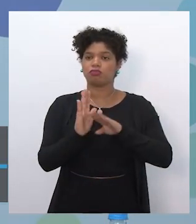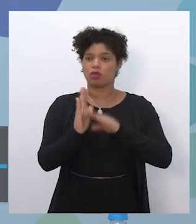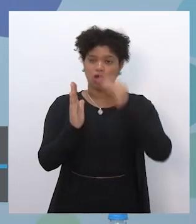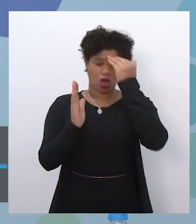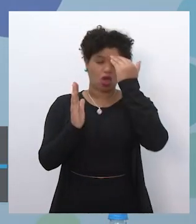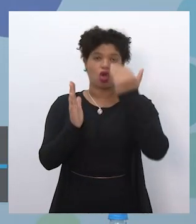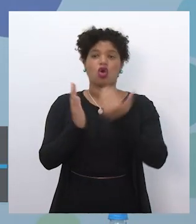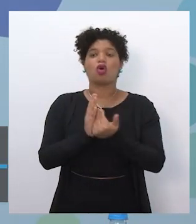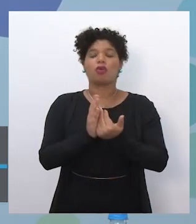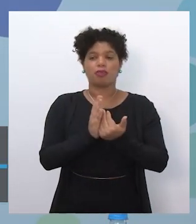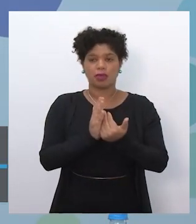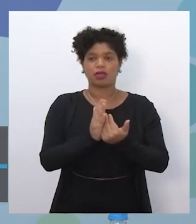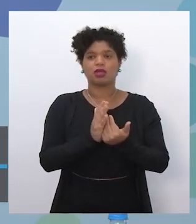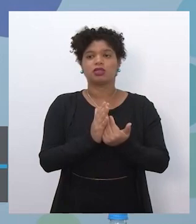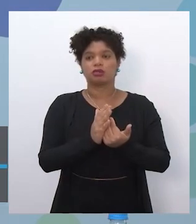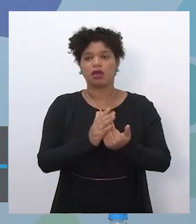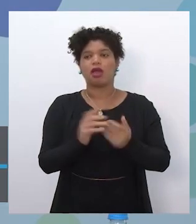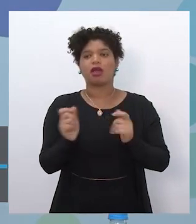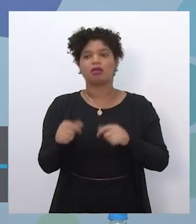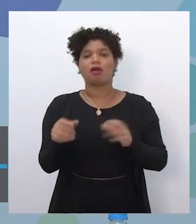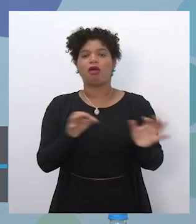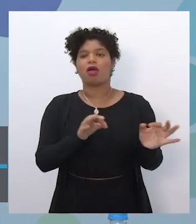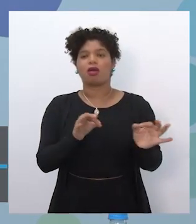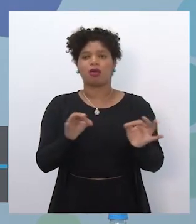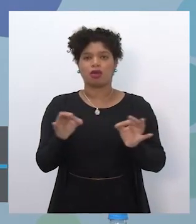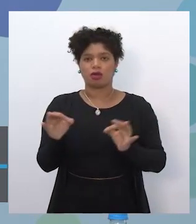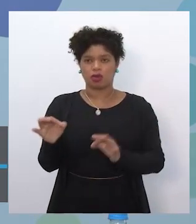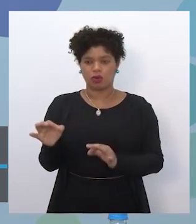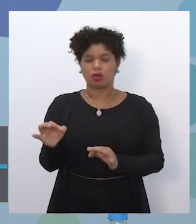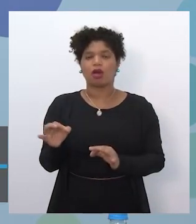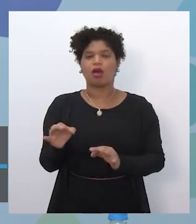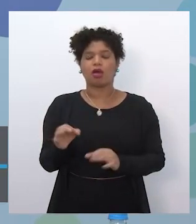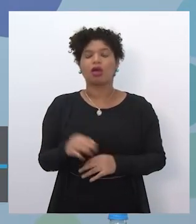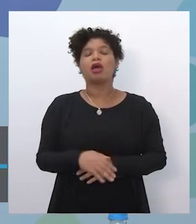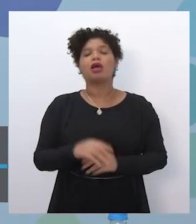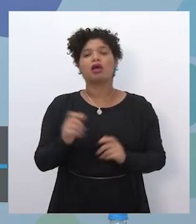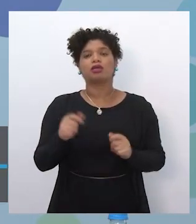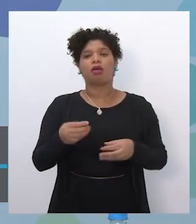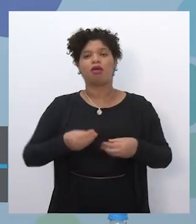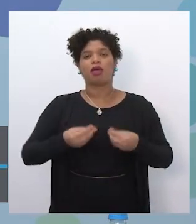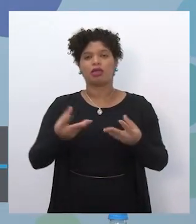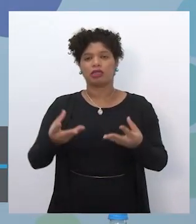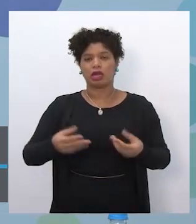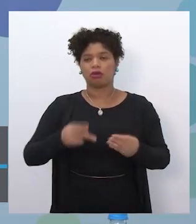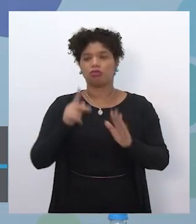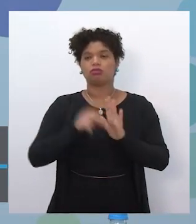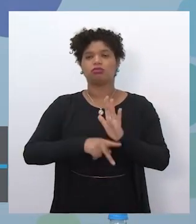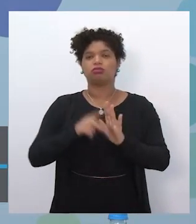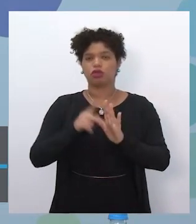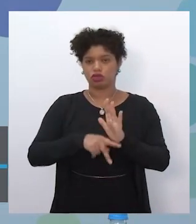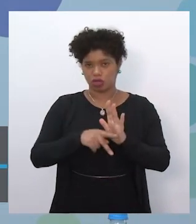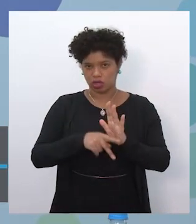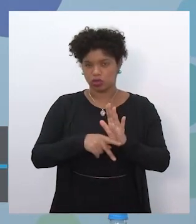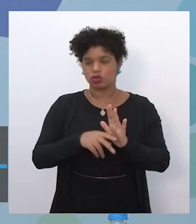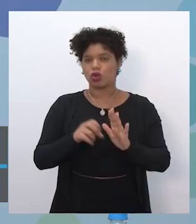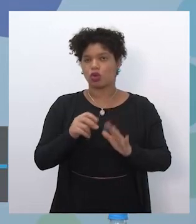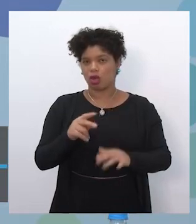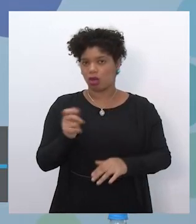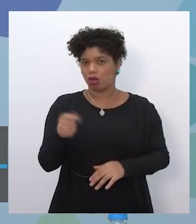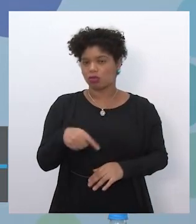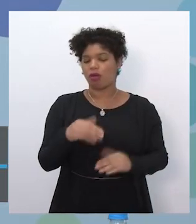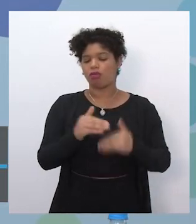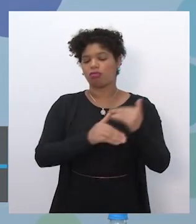normativo, o desenvolvimento da missão e da entrega desses projetos, desses produtos para o